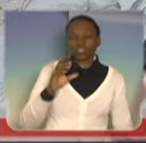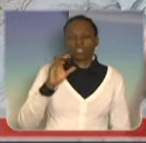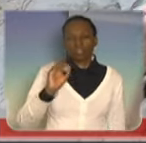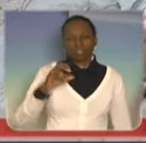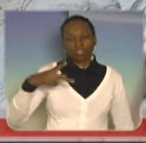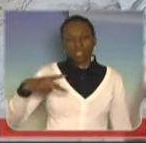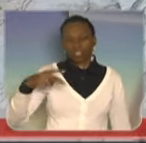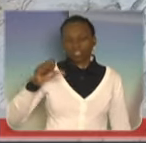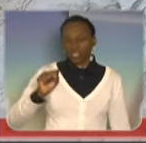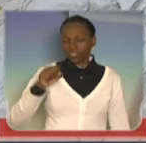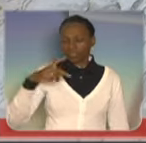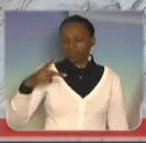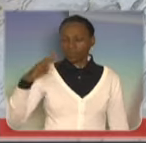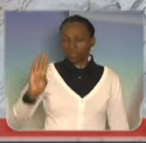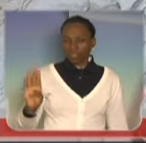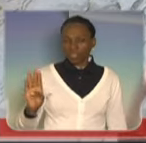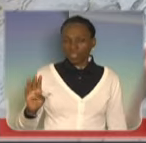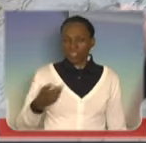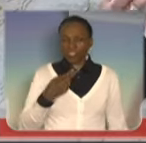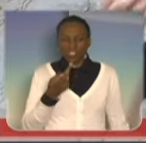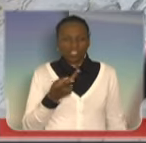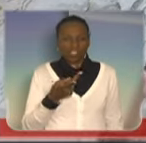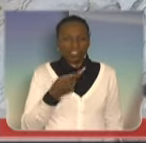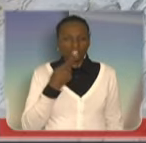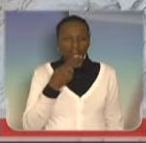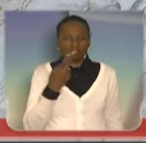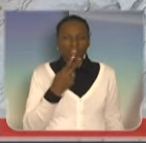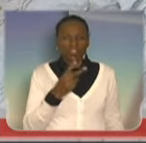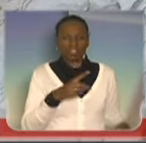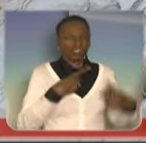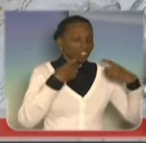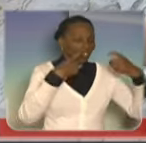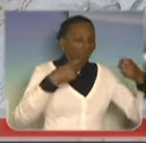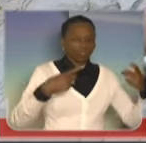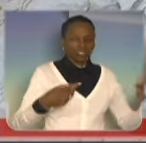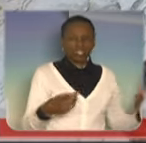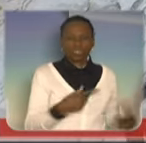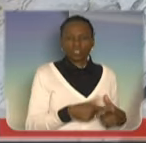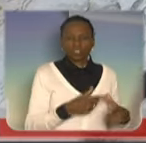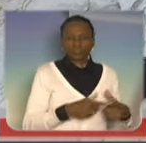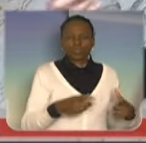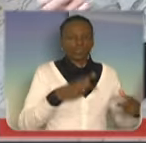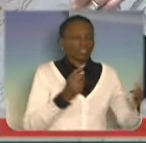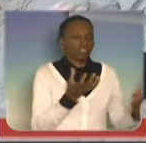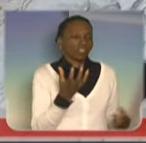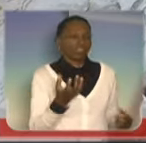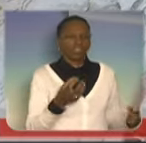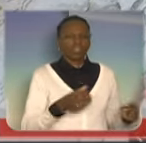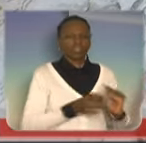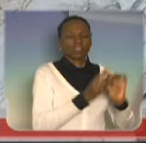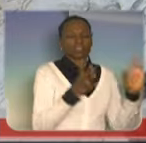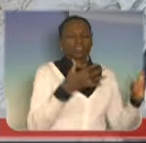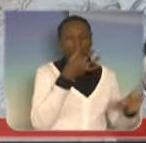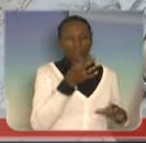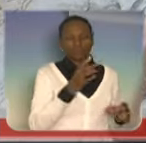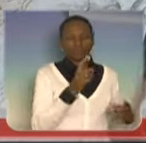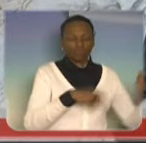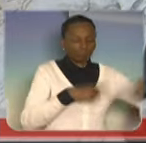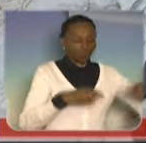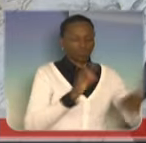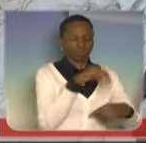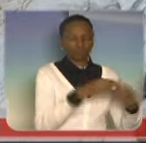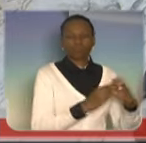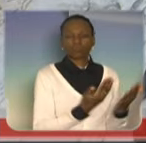Ou nós fazemos uma coisa séria, para as crianças aprenderem o que são os três poderes, o que são os ministros, como nós sabíamos isso, o que era